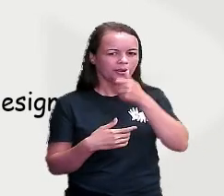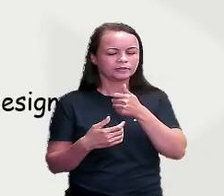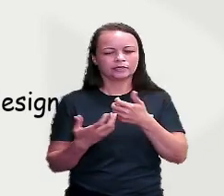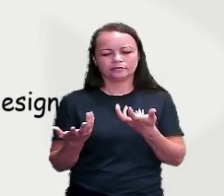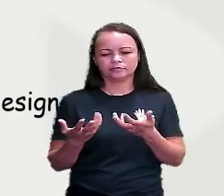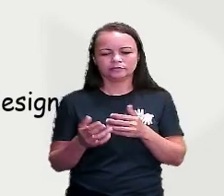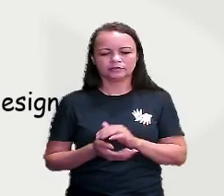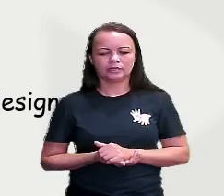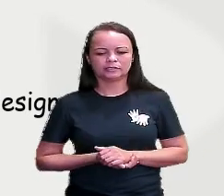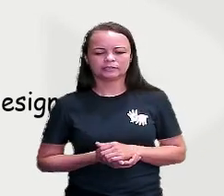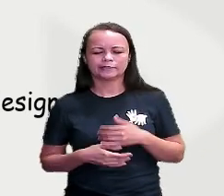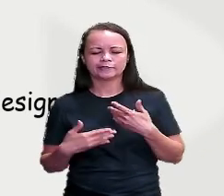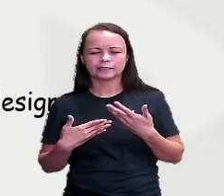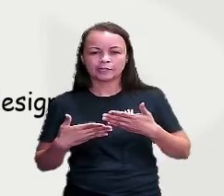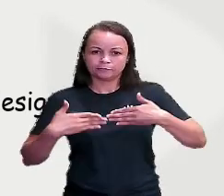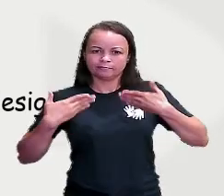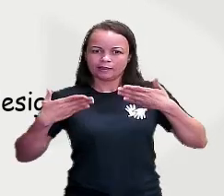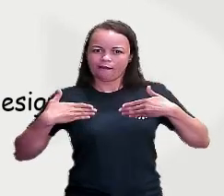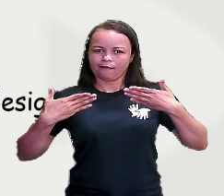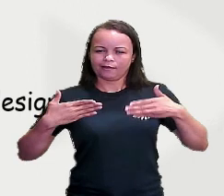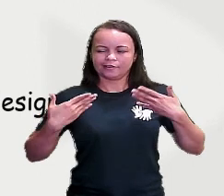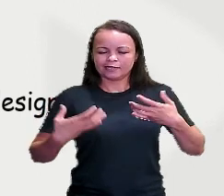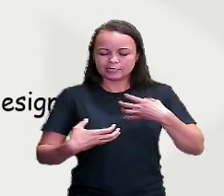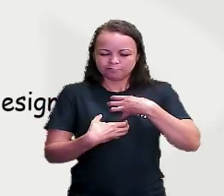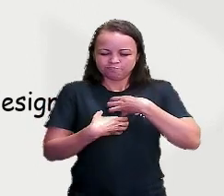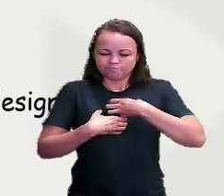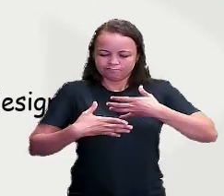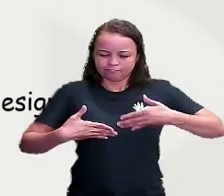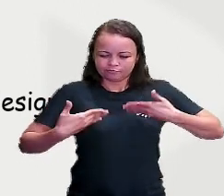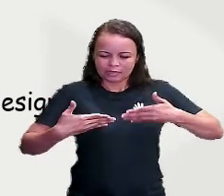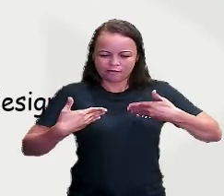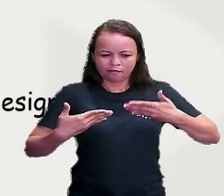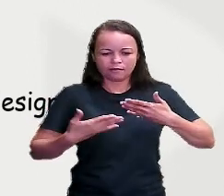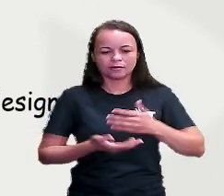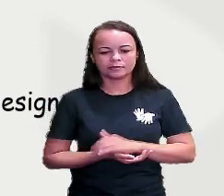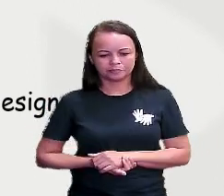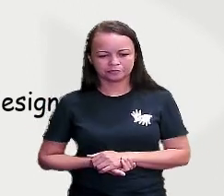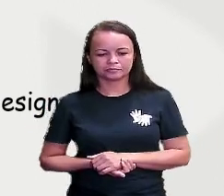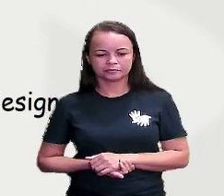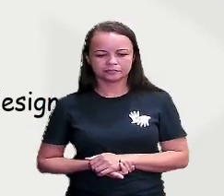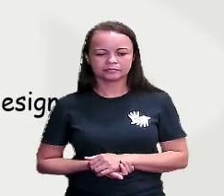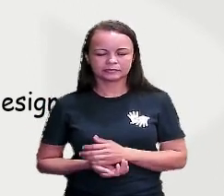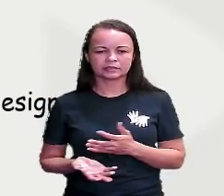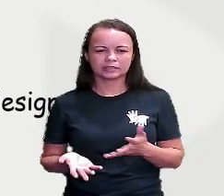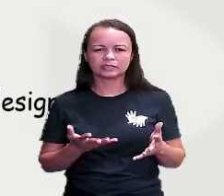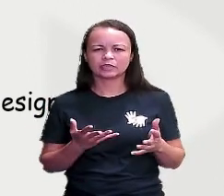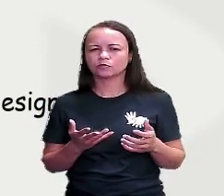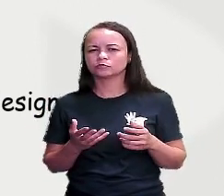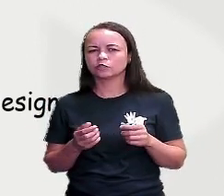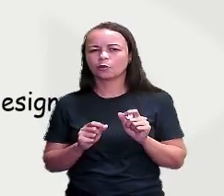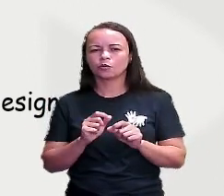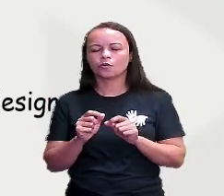Sensatez, alegria, né? A gente percebe que são características assim,